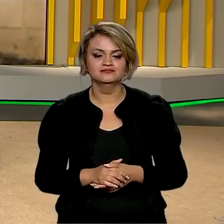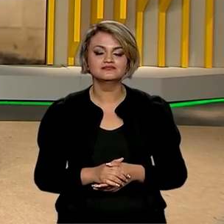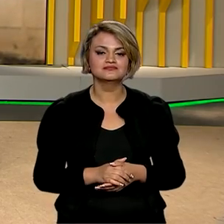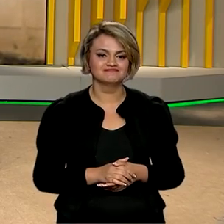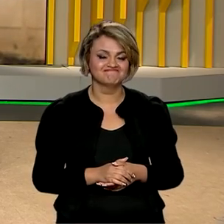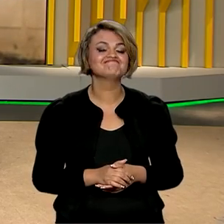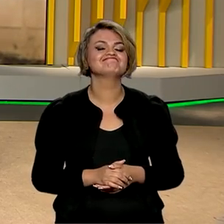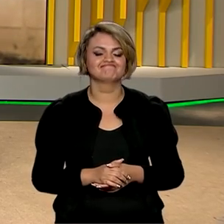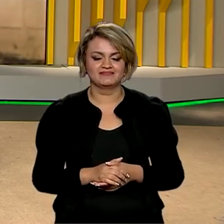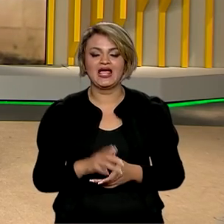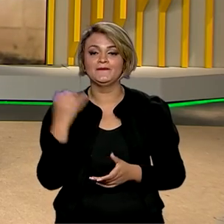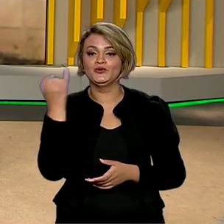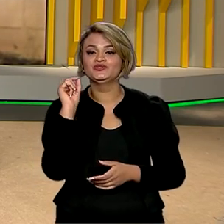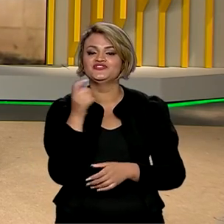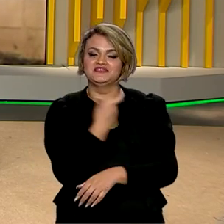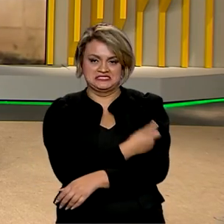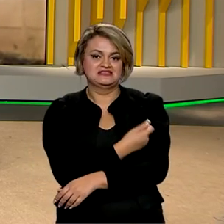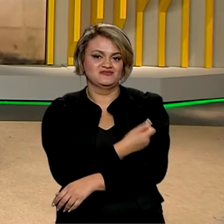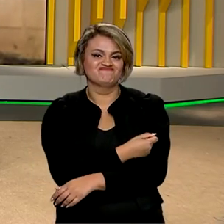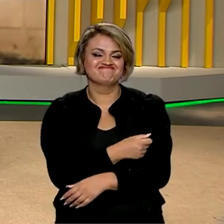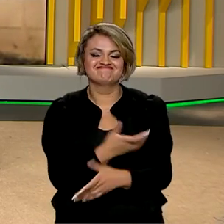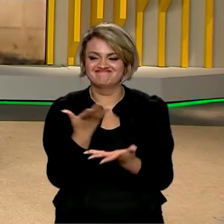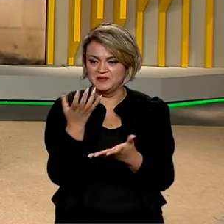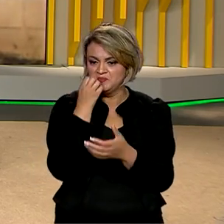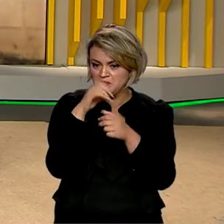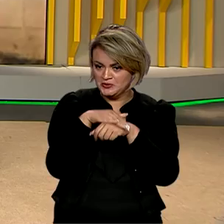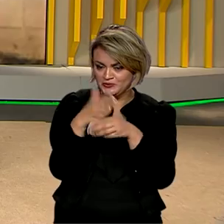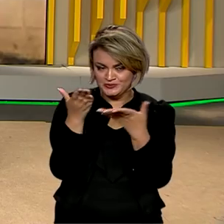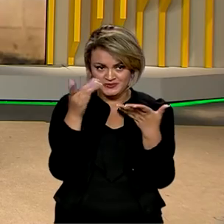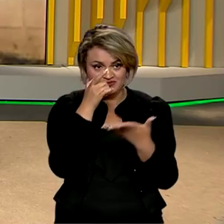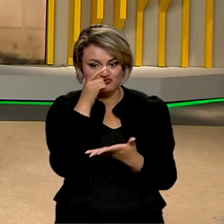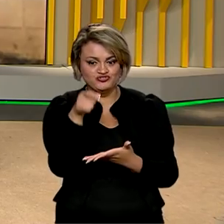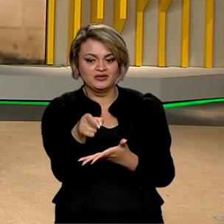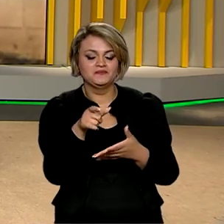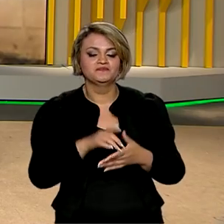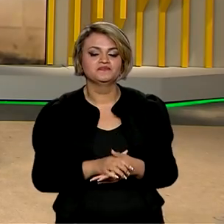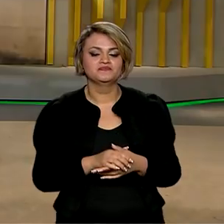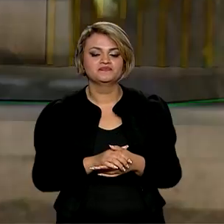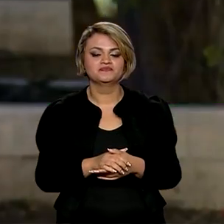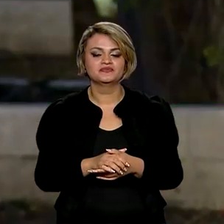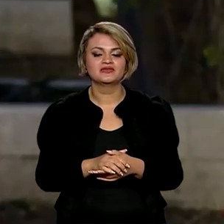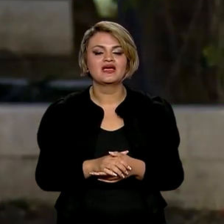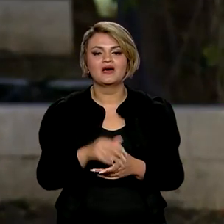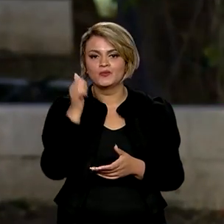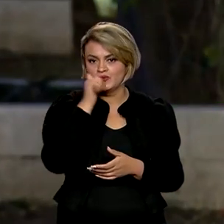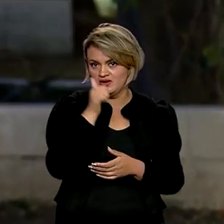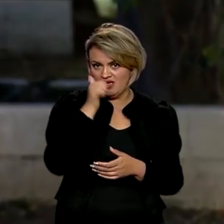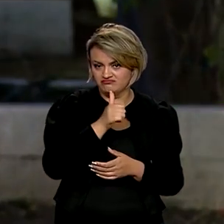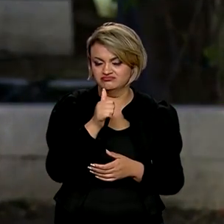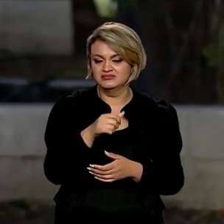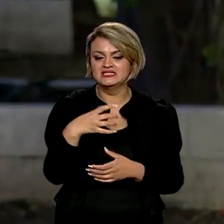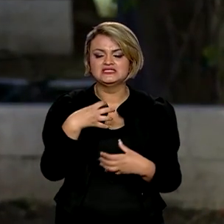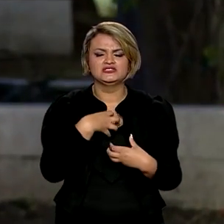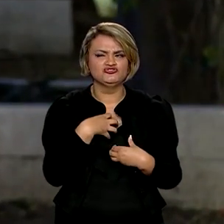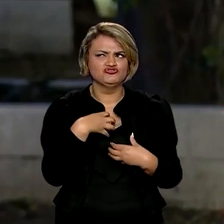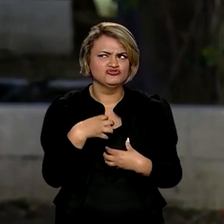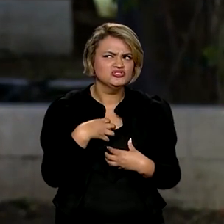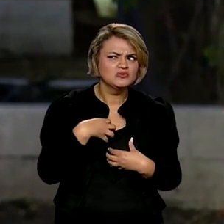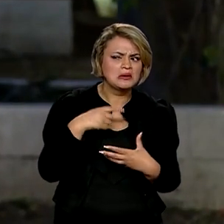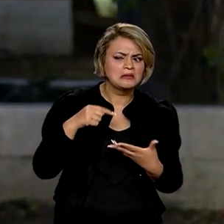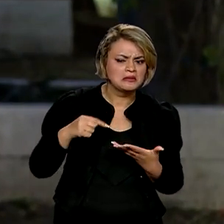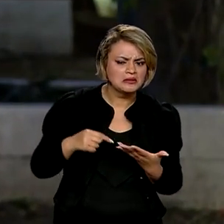Com certeza, Ana. Boa noite pra você, boa noite, Roberto e a todos. Os que nos acompanham, a paciente sentiu os primeiros